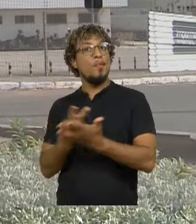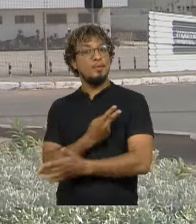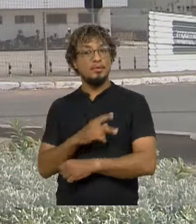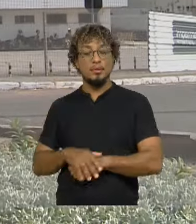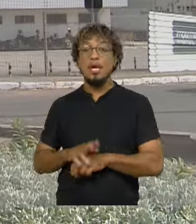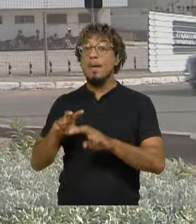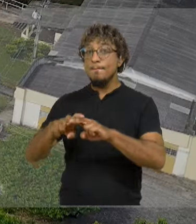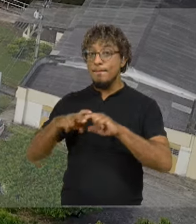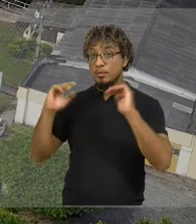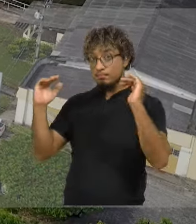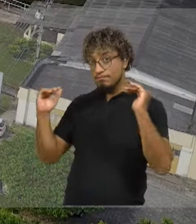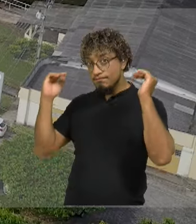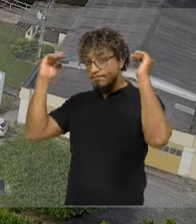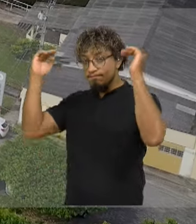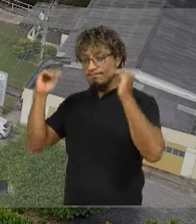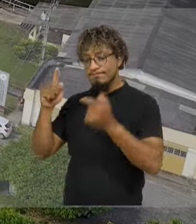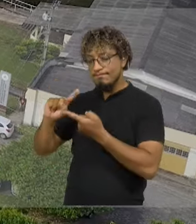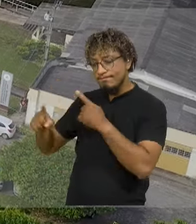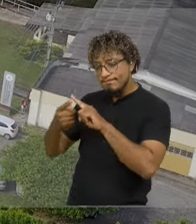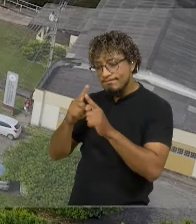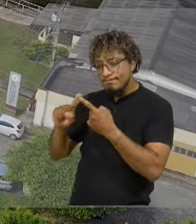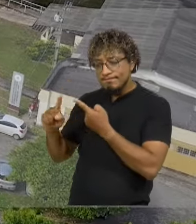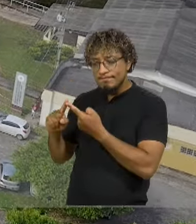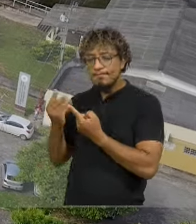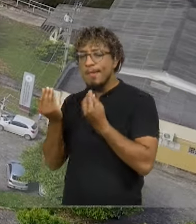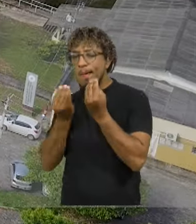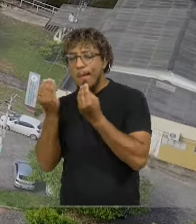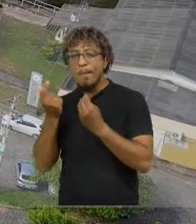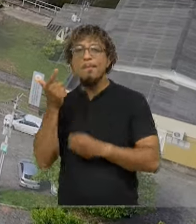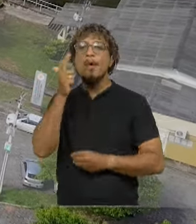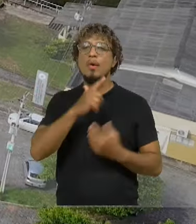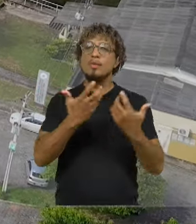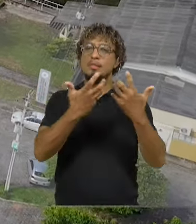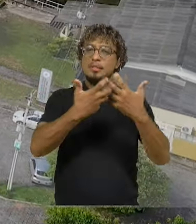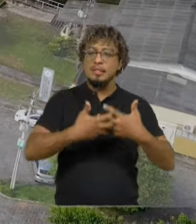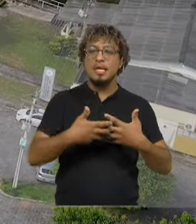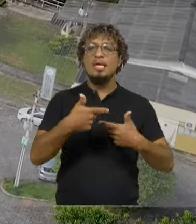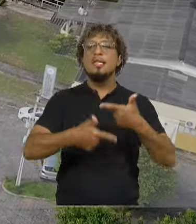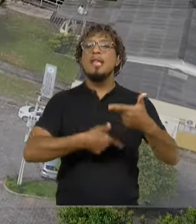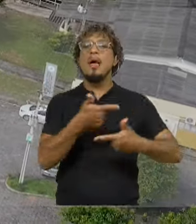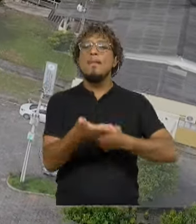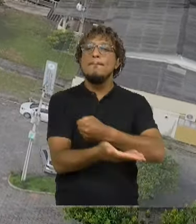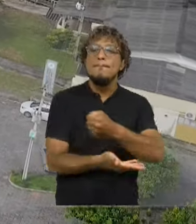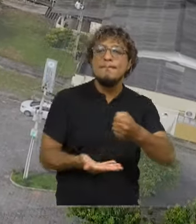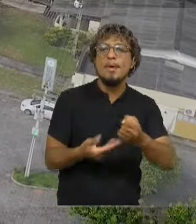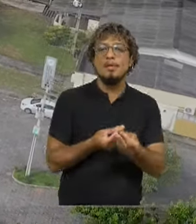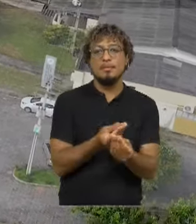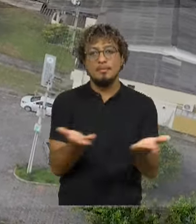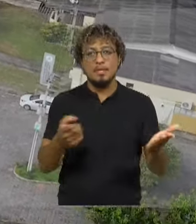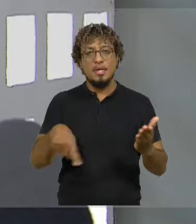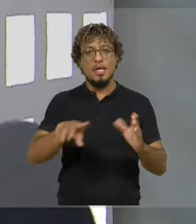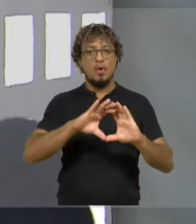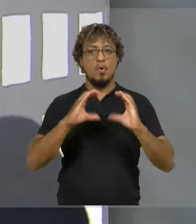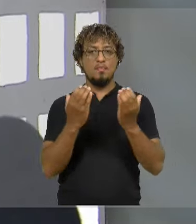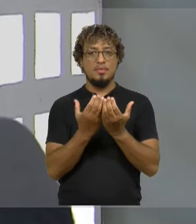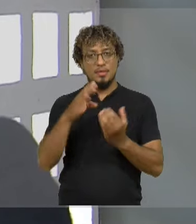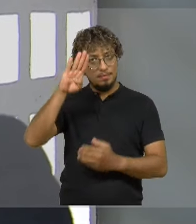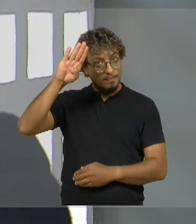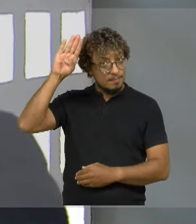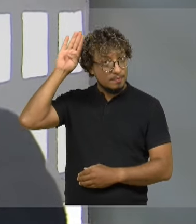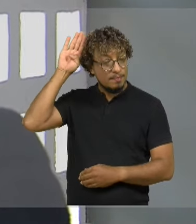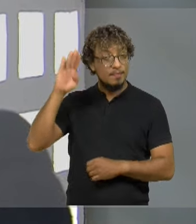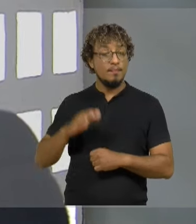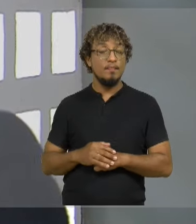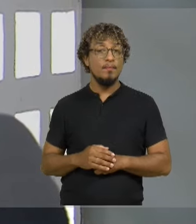superior se antecipou de modo a garantir o funcionamento de serviços essenciais para a comunidade acadêmica. Quando